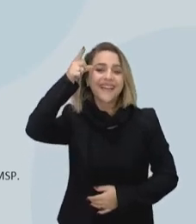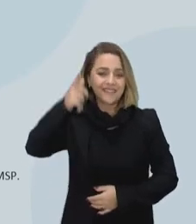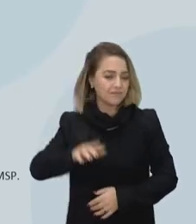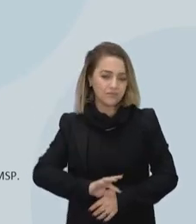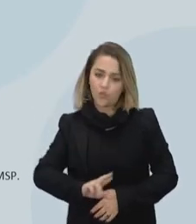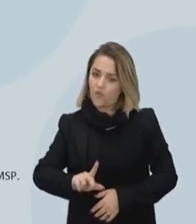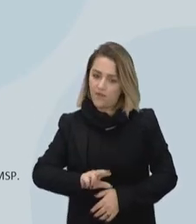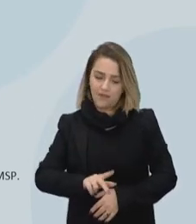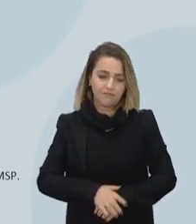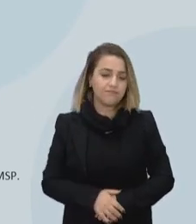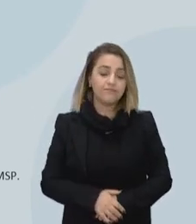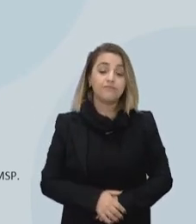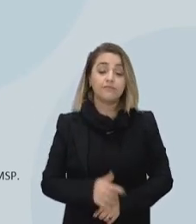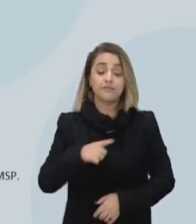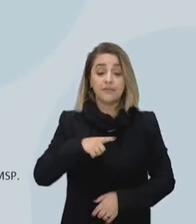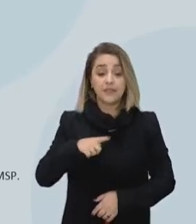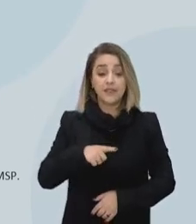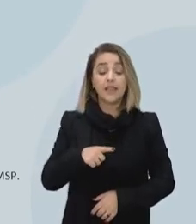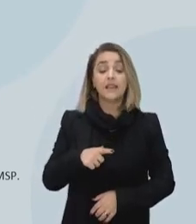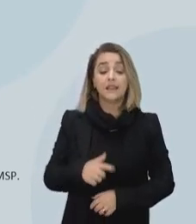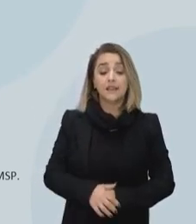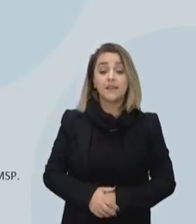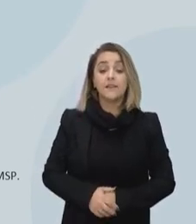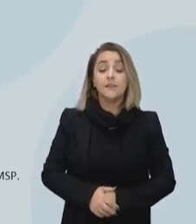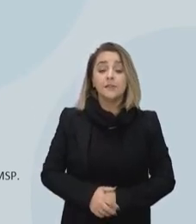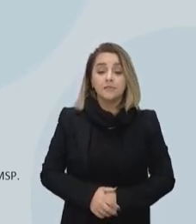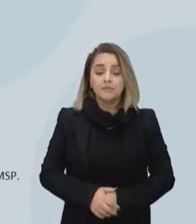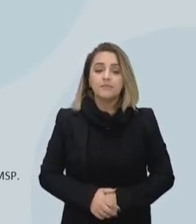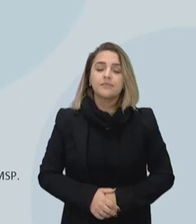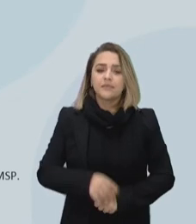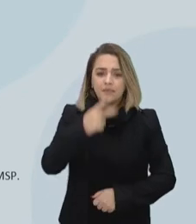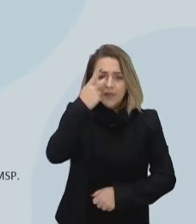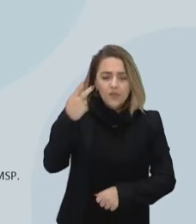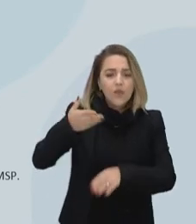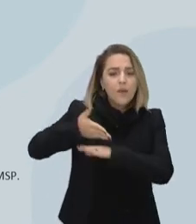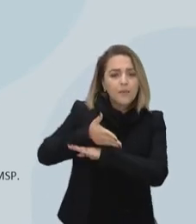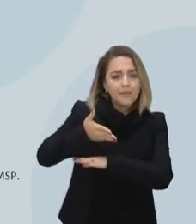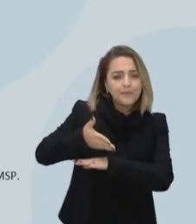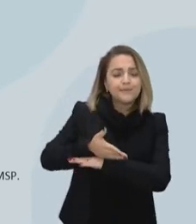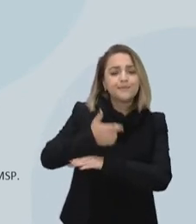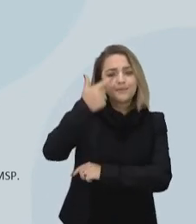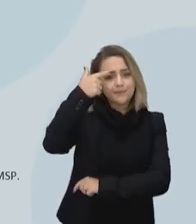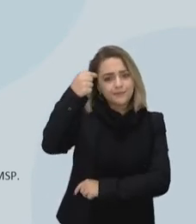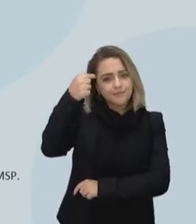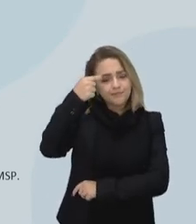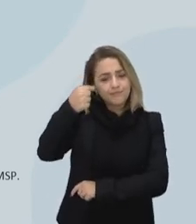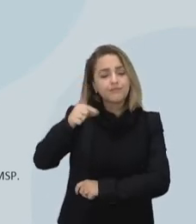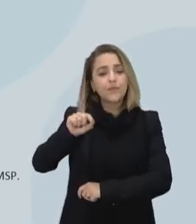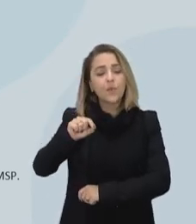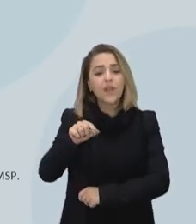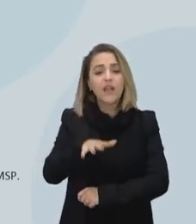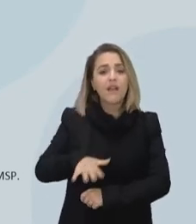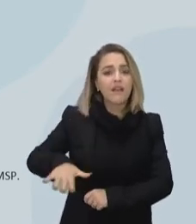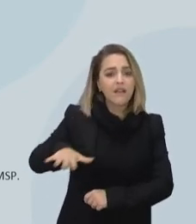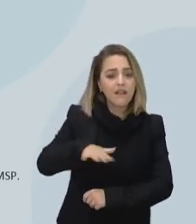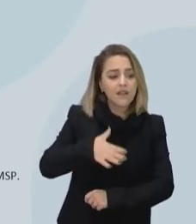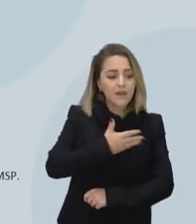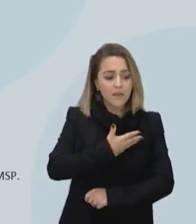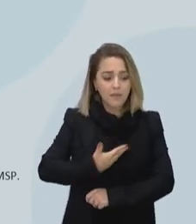Distribuição das pessoas que frequentam o ensino superior segundo a rede de ensino. Rede pública.